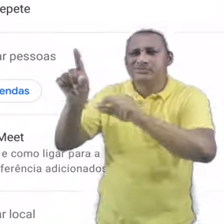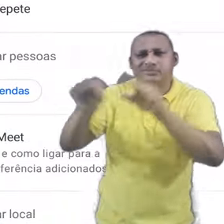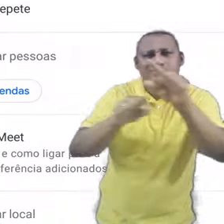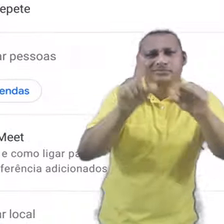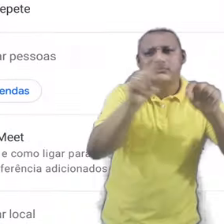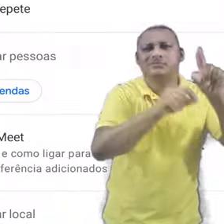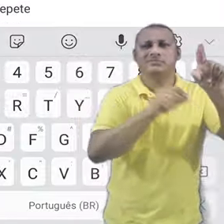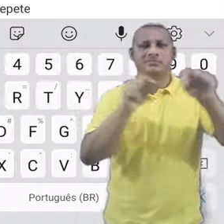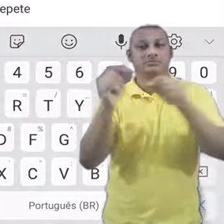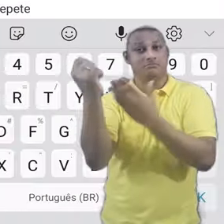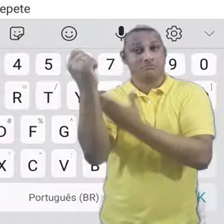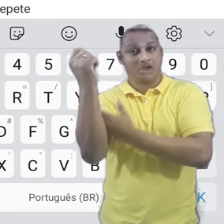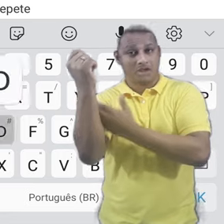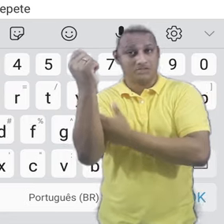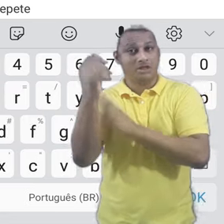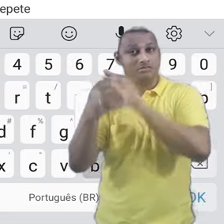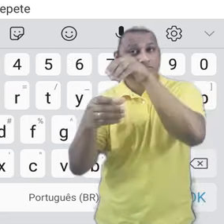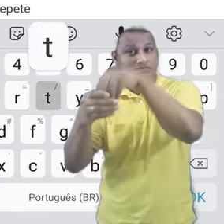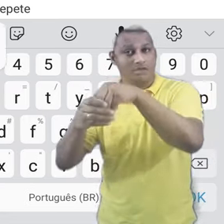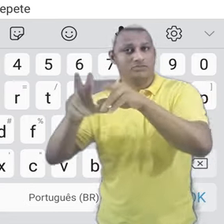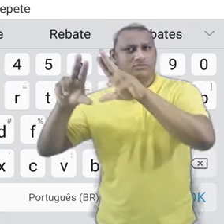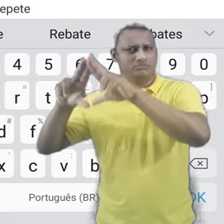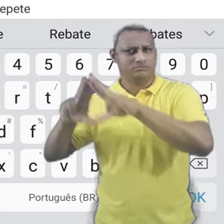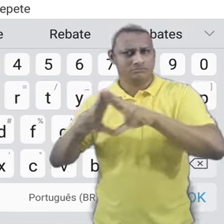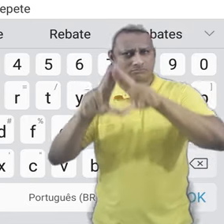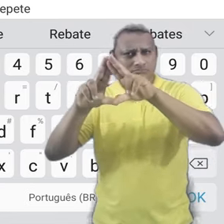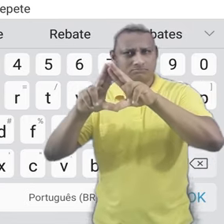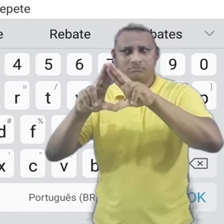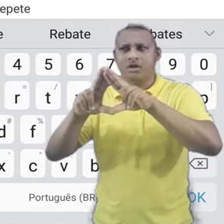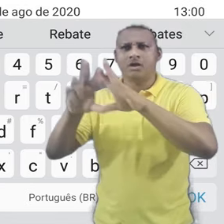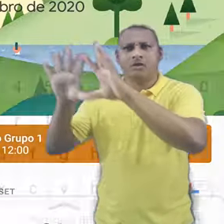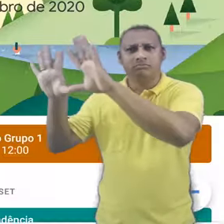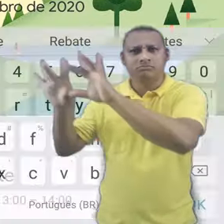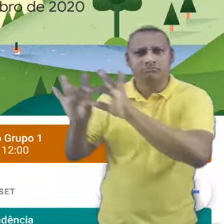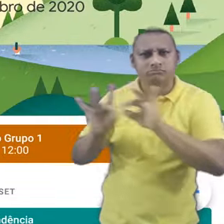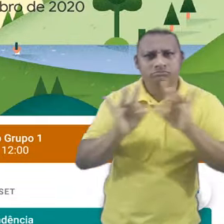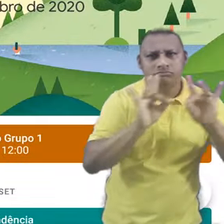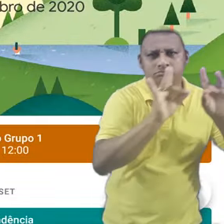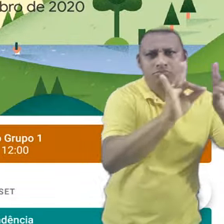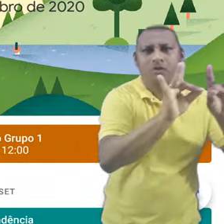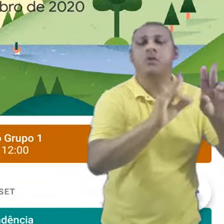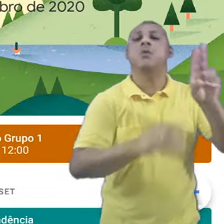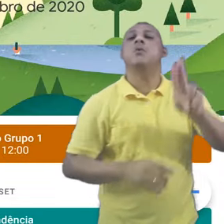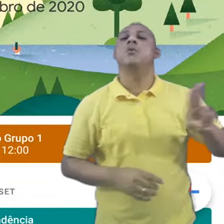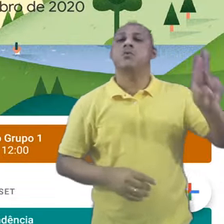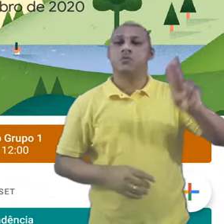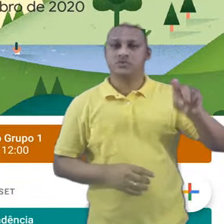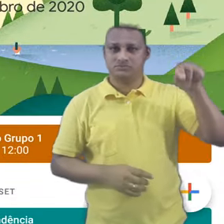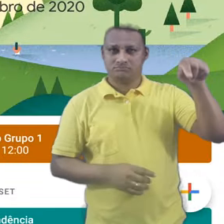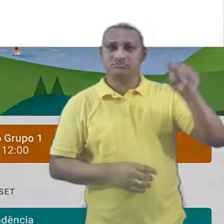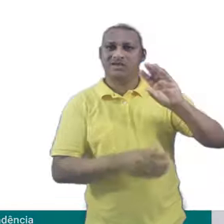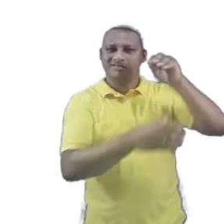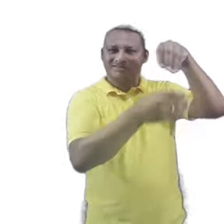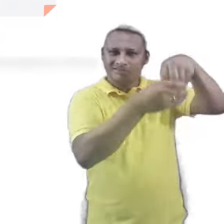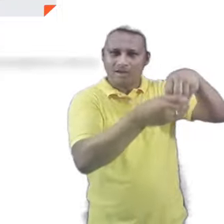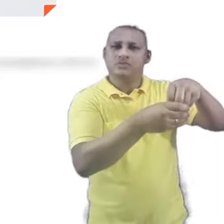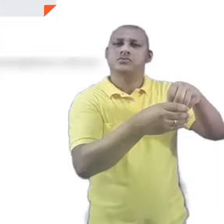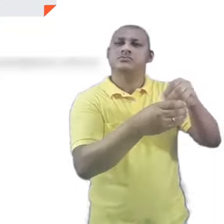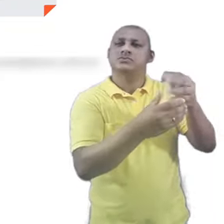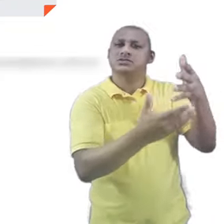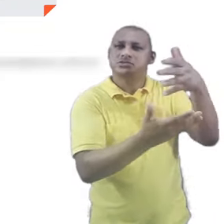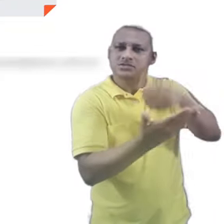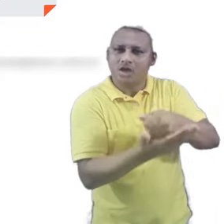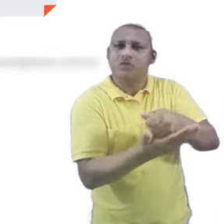no Google Drive. Em seguida, salvamos o evento e nele teremos o link